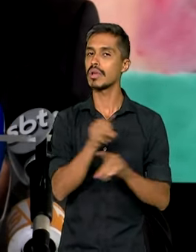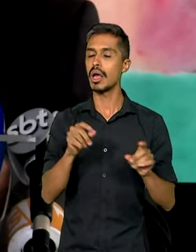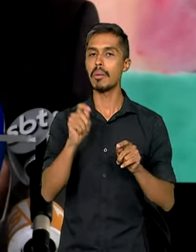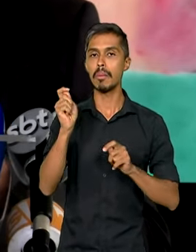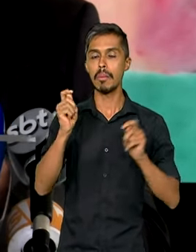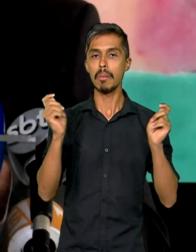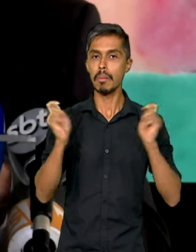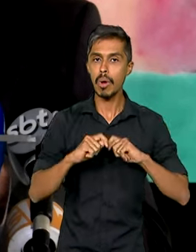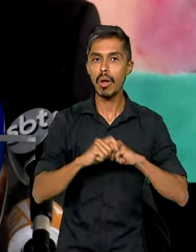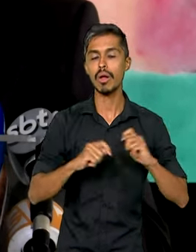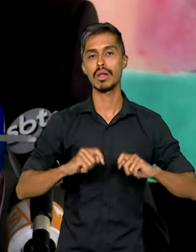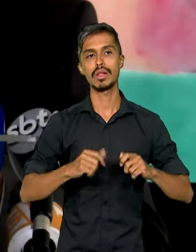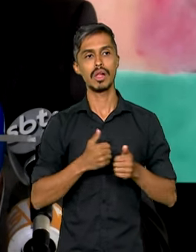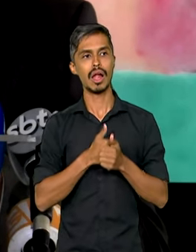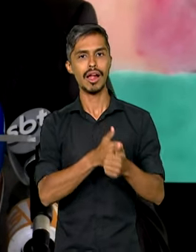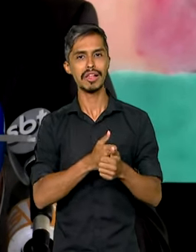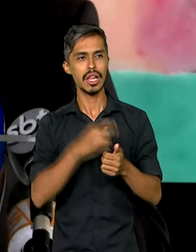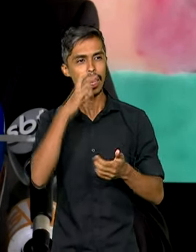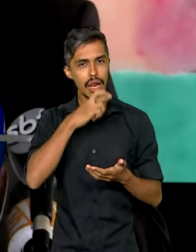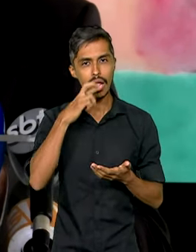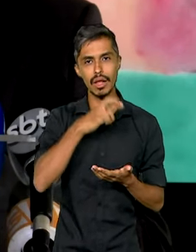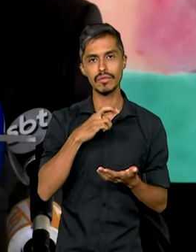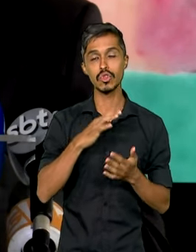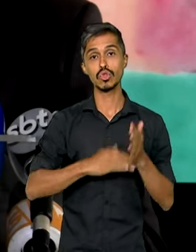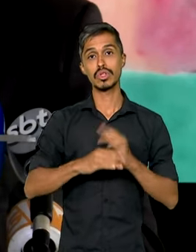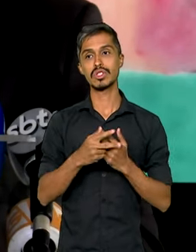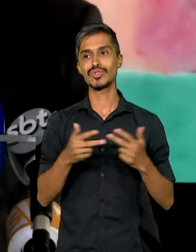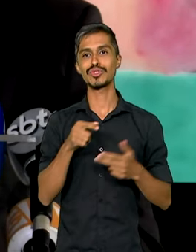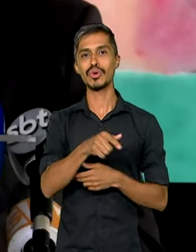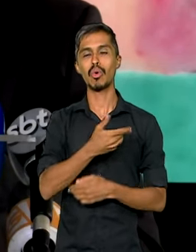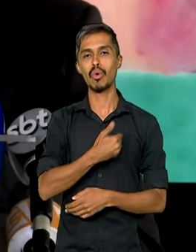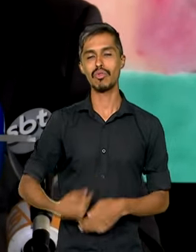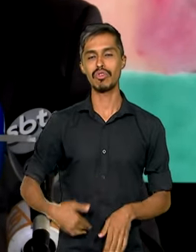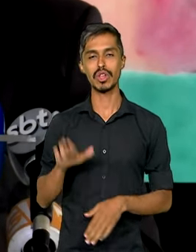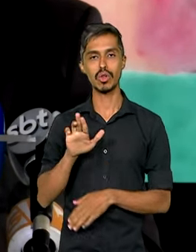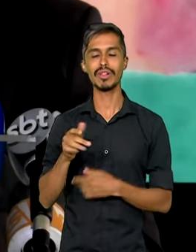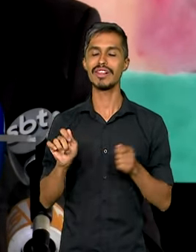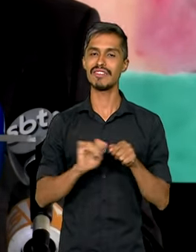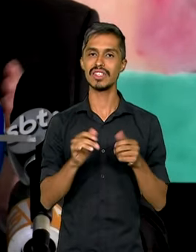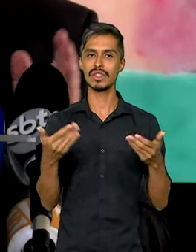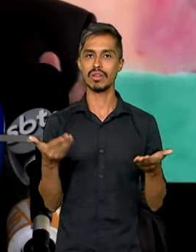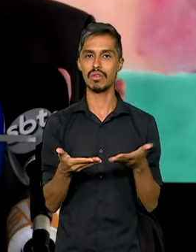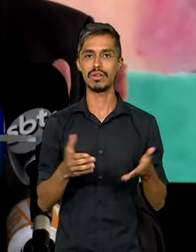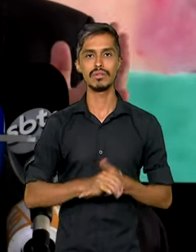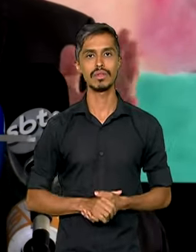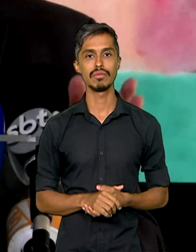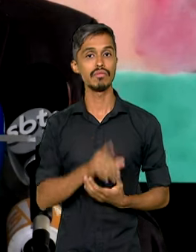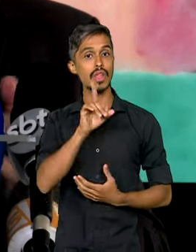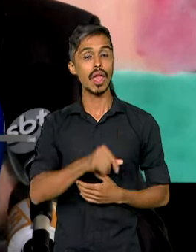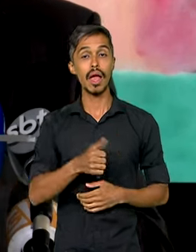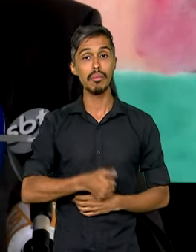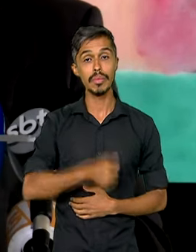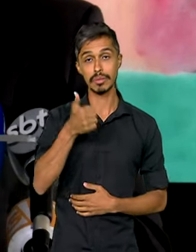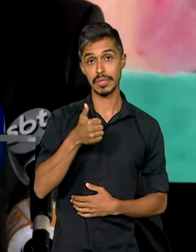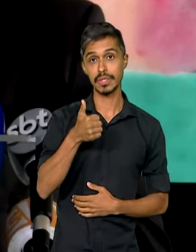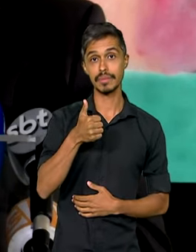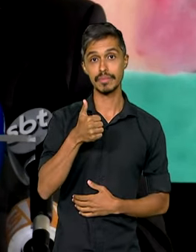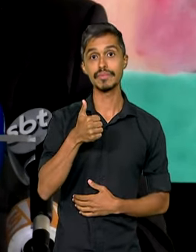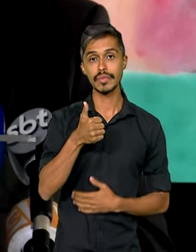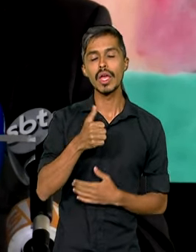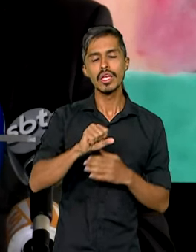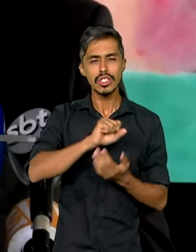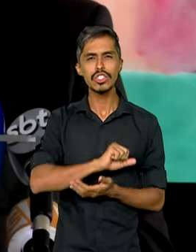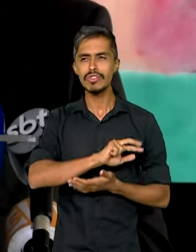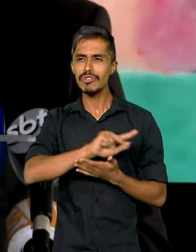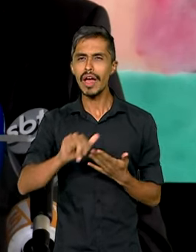possa acompanhar e fiscalizar tudo aquilo que o governo do presidente Lula está fazendo. Esta é a primeira de uma